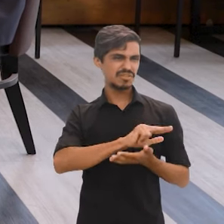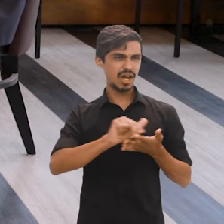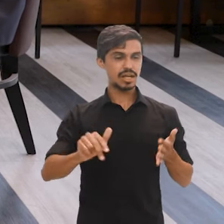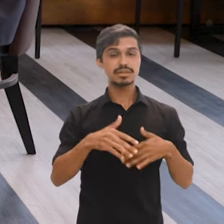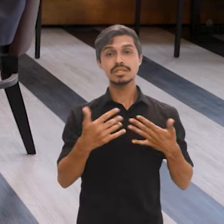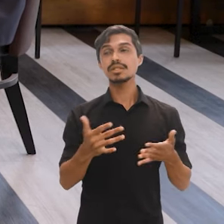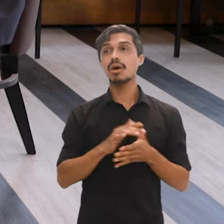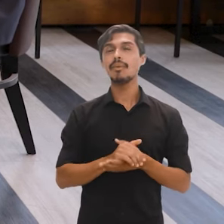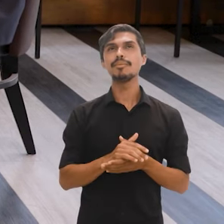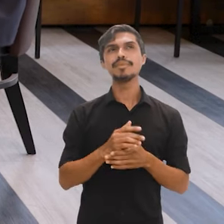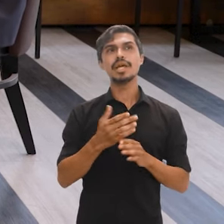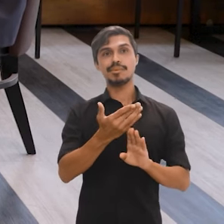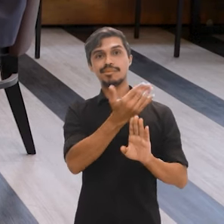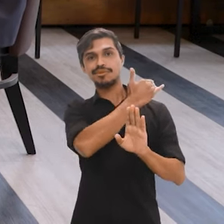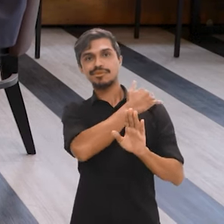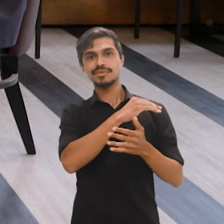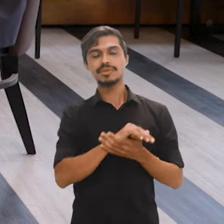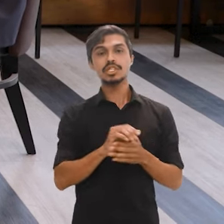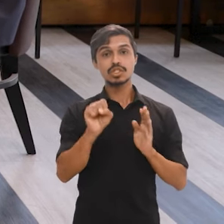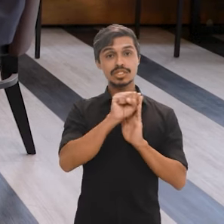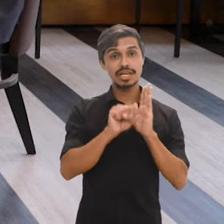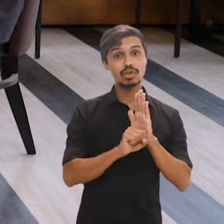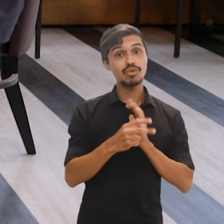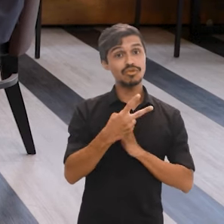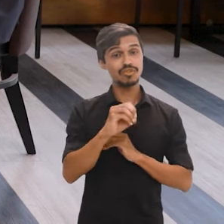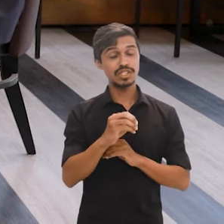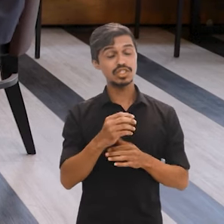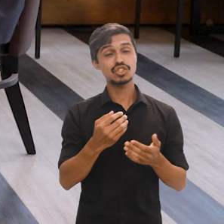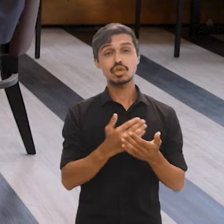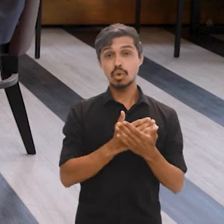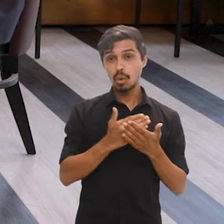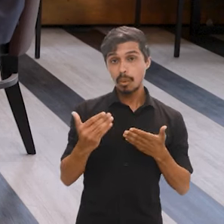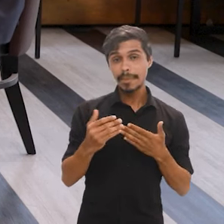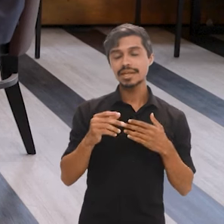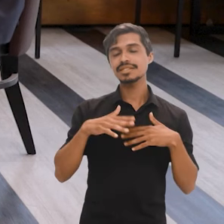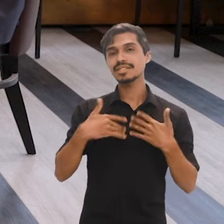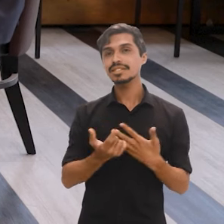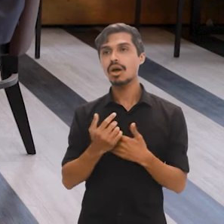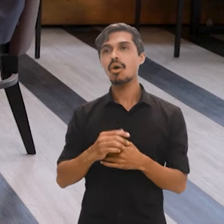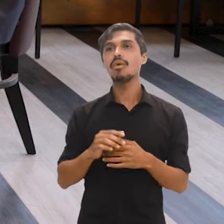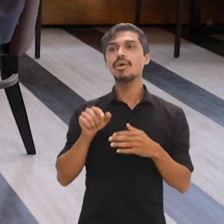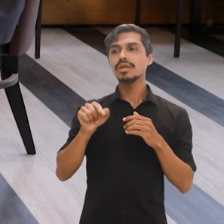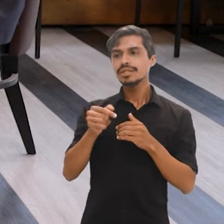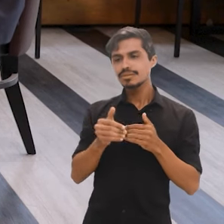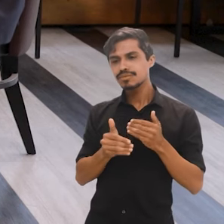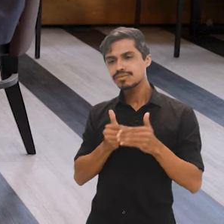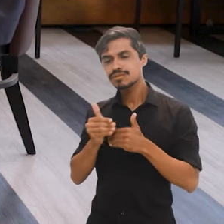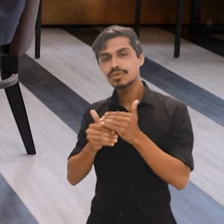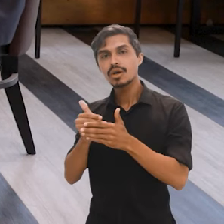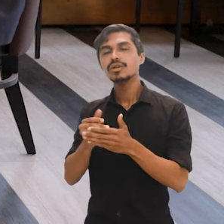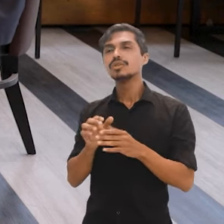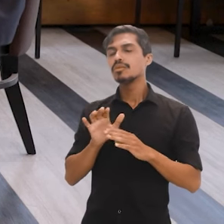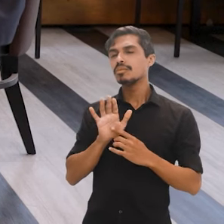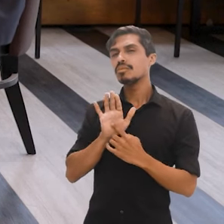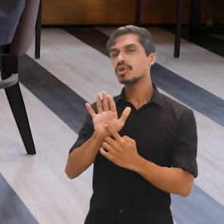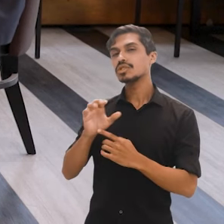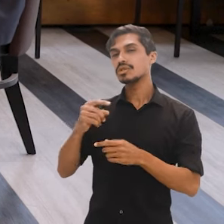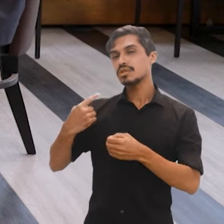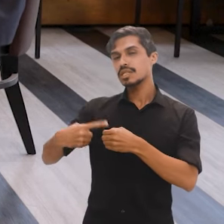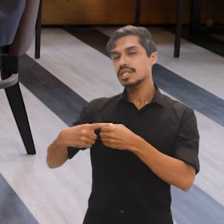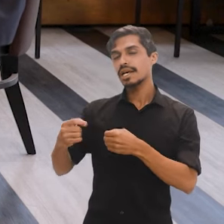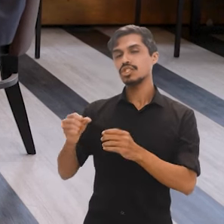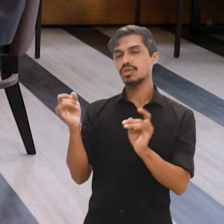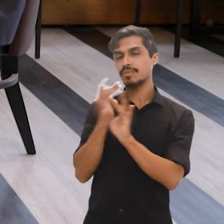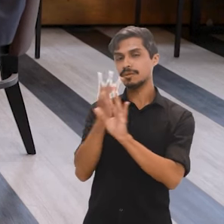XIX, no século XX. Então, o IBGE, ele nasce junto com outras instituições voltadas para um desenho de uma nova